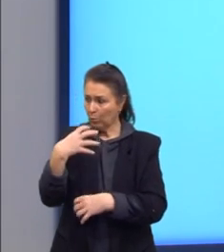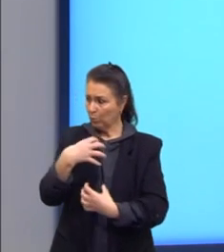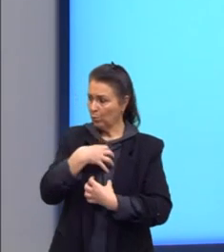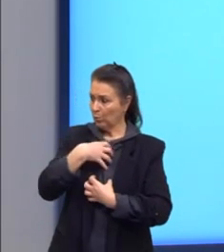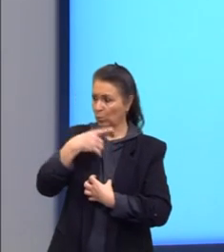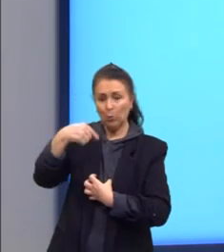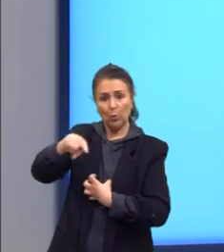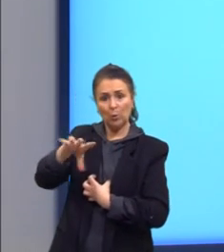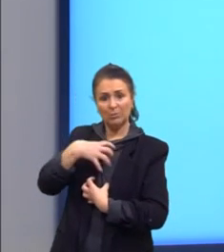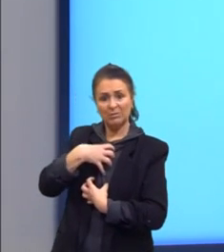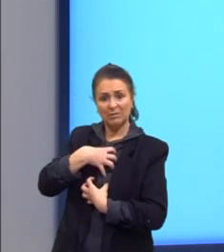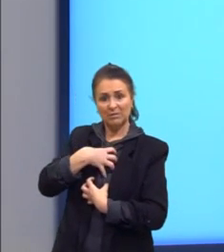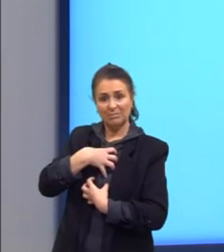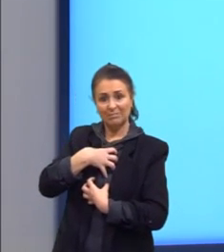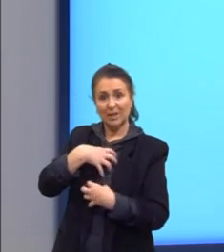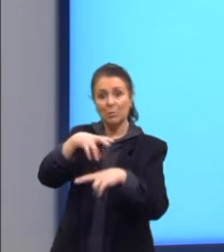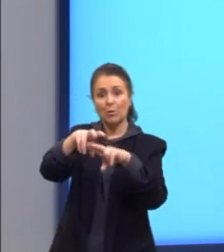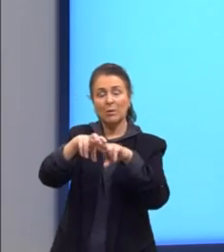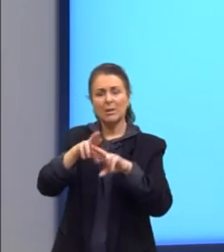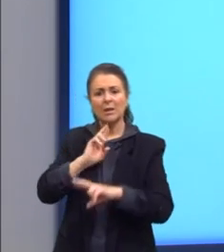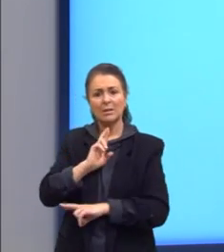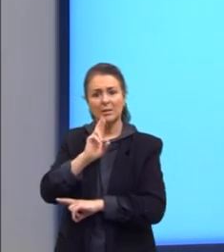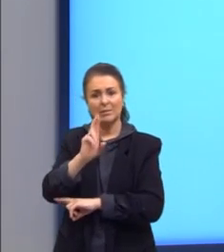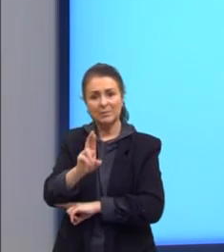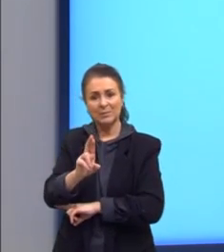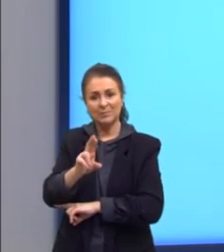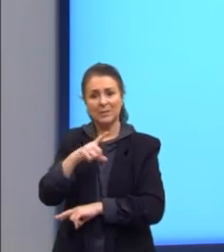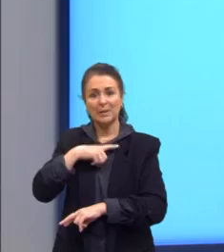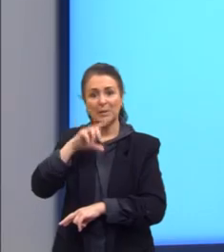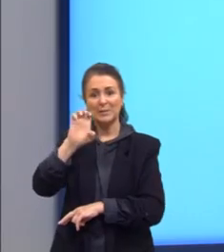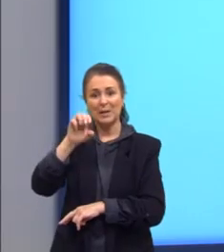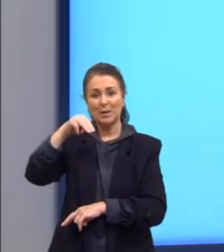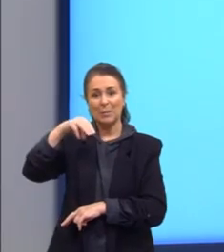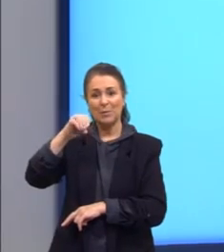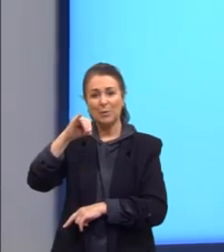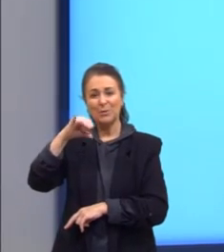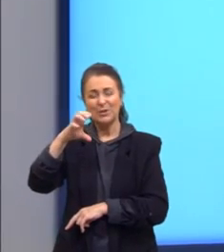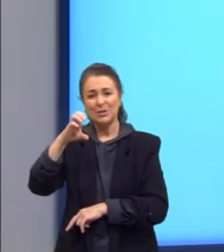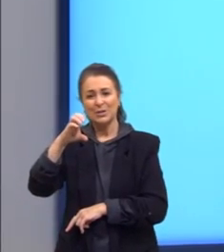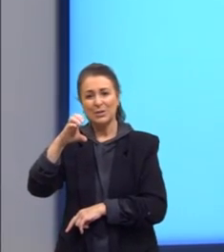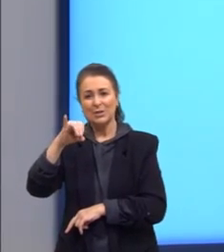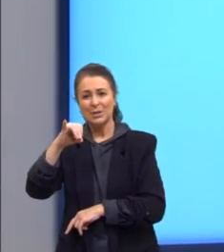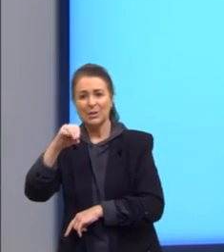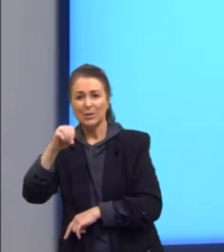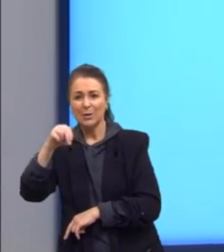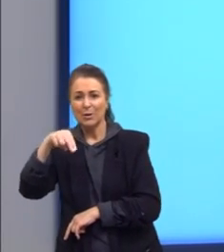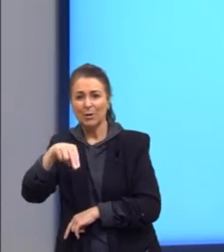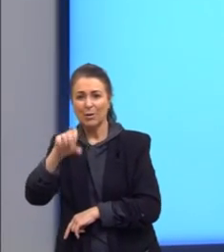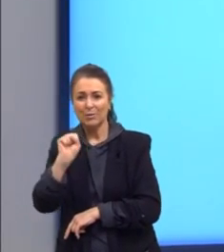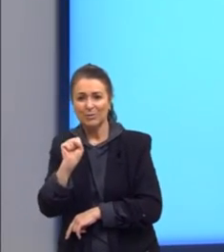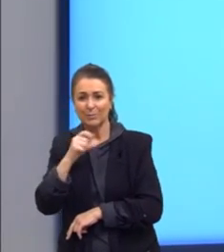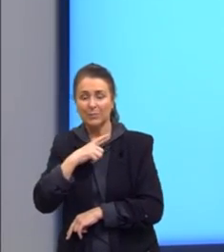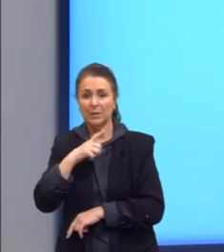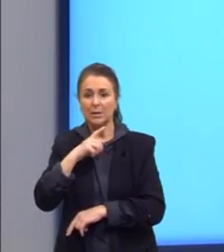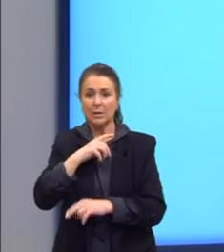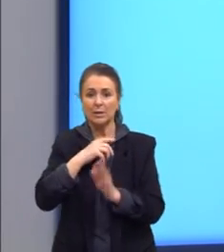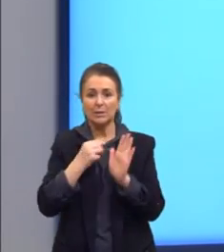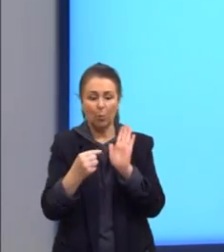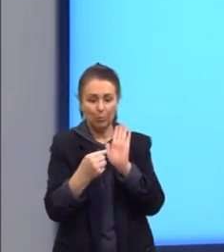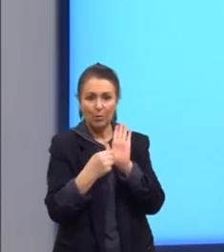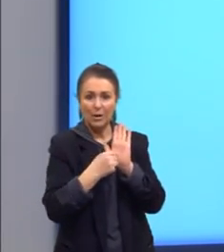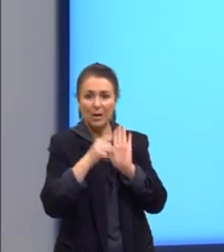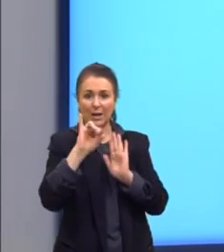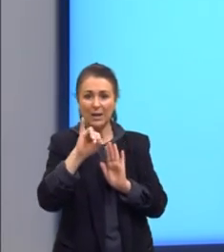por meio de suas respostas e dos famosos emoticons, que podem ser definidos como ícones que